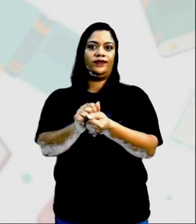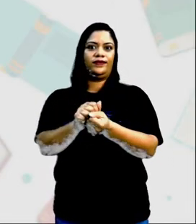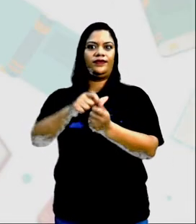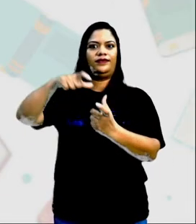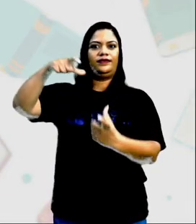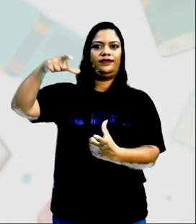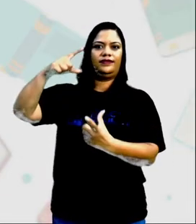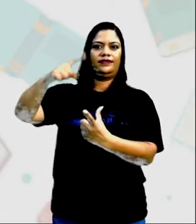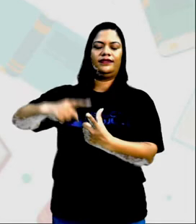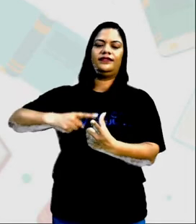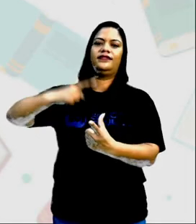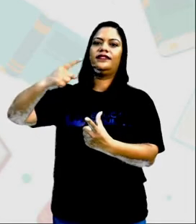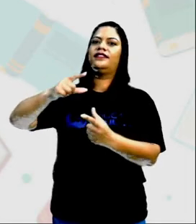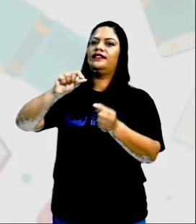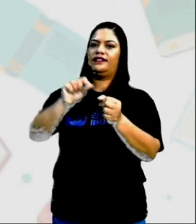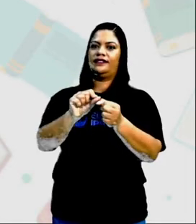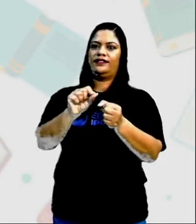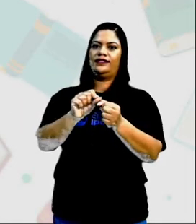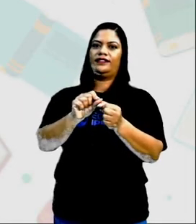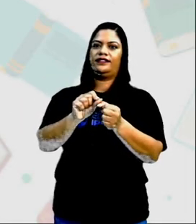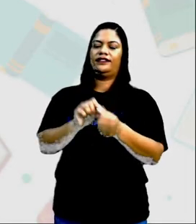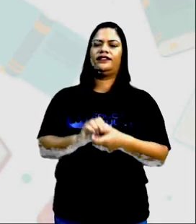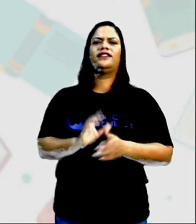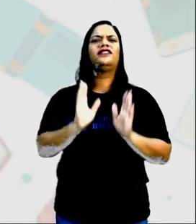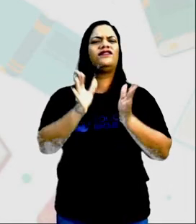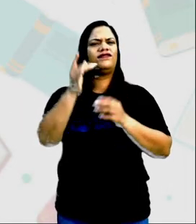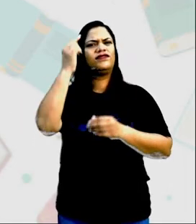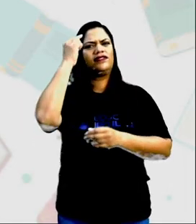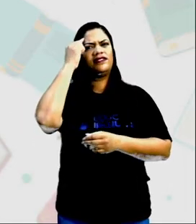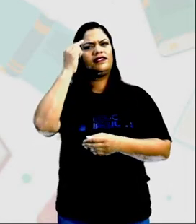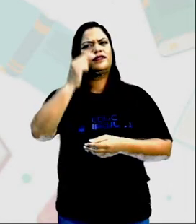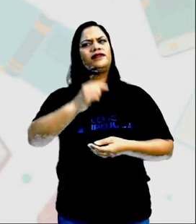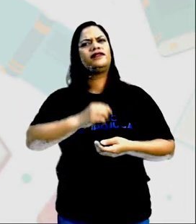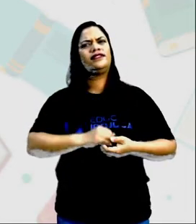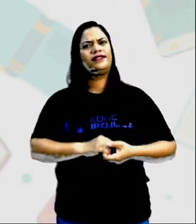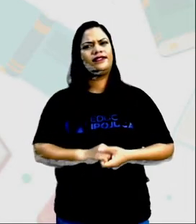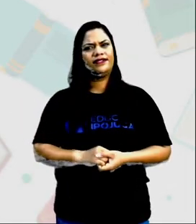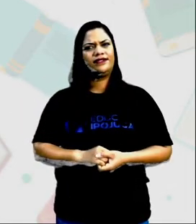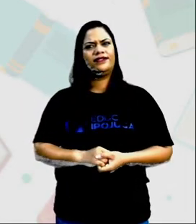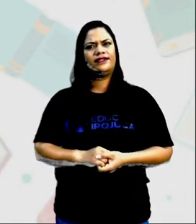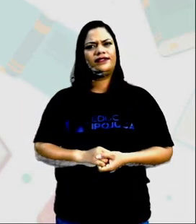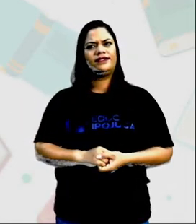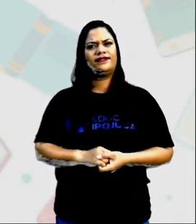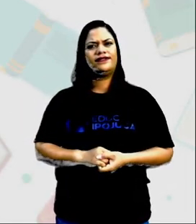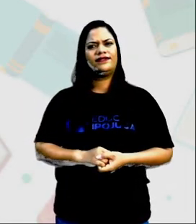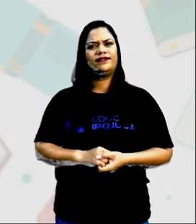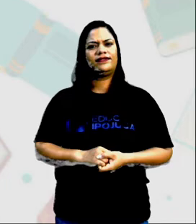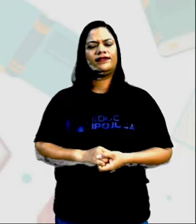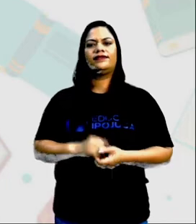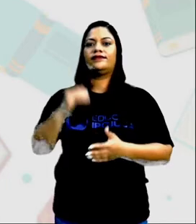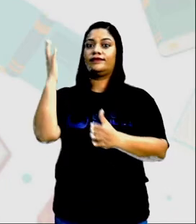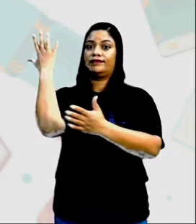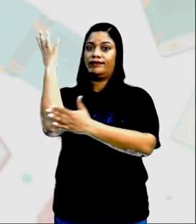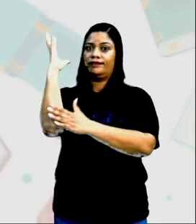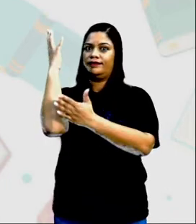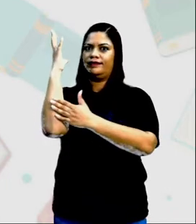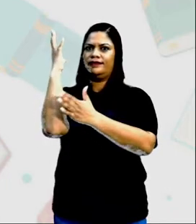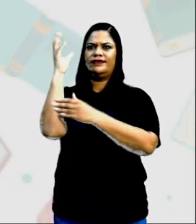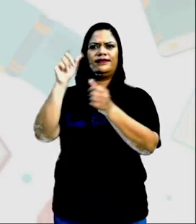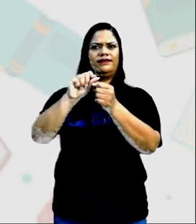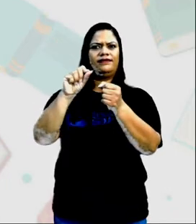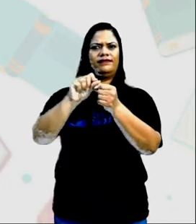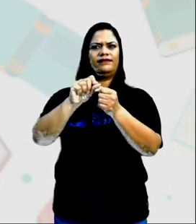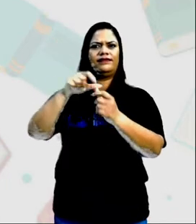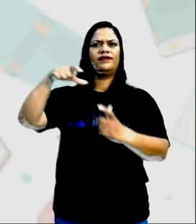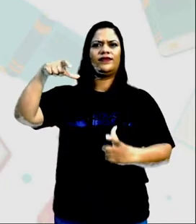a roda Não tivesse sido Inventada Já pensou Pegar um pedaço De tronco Inventar Uma